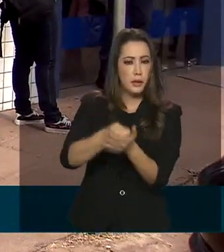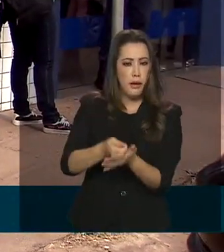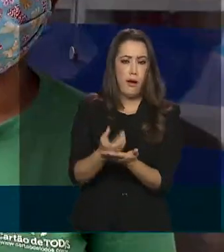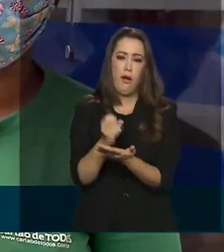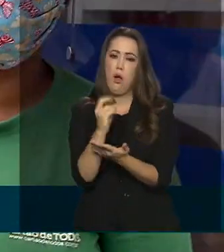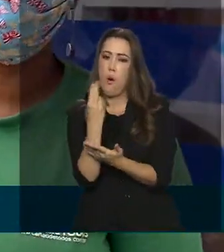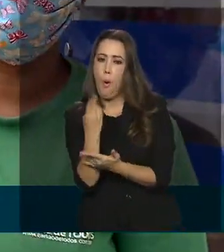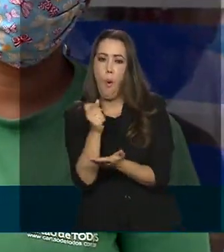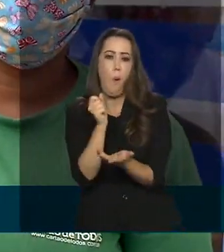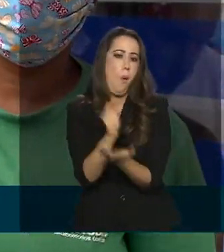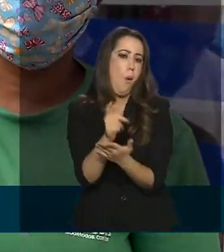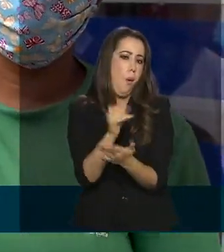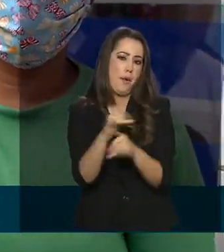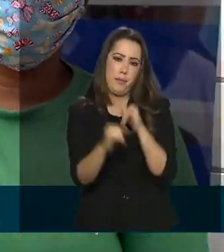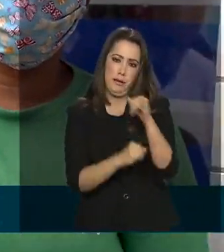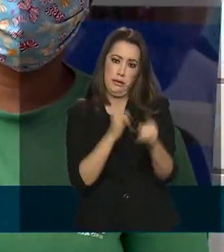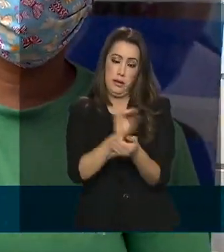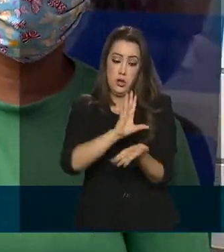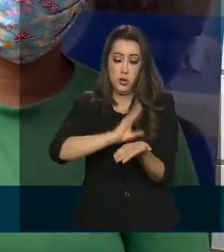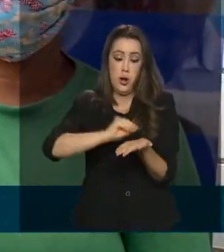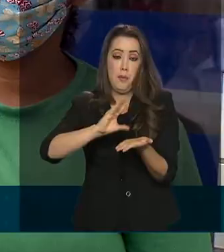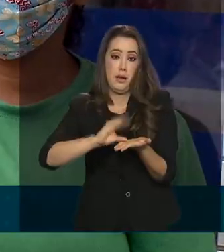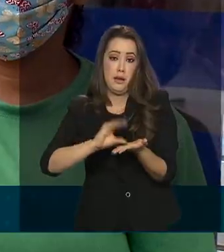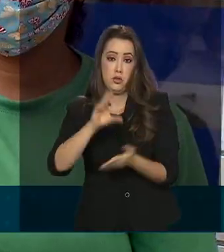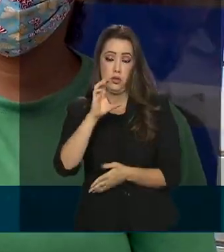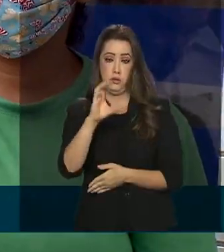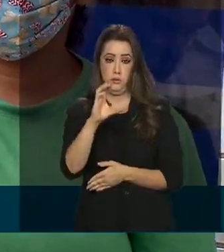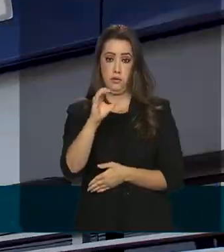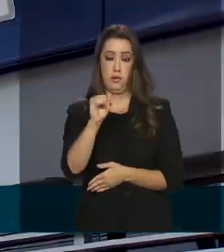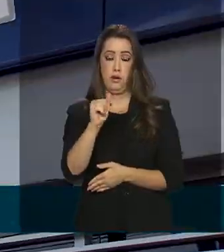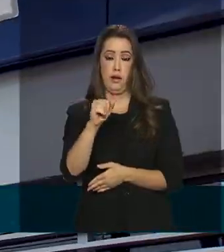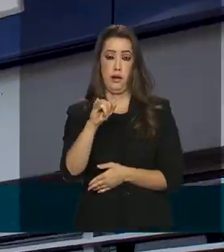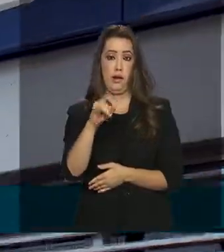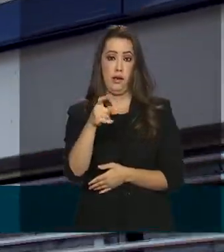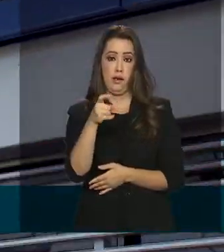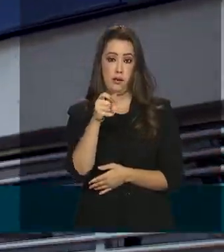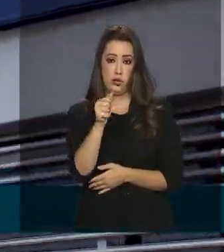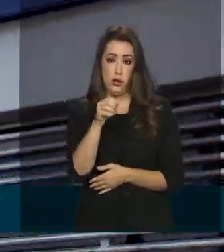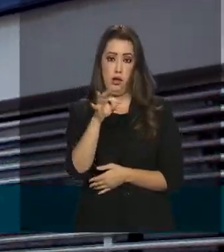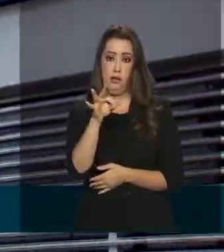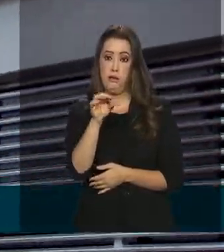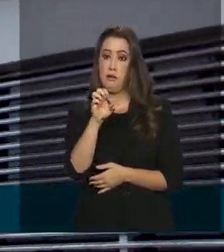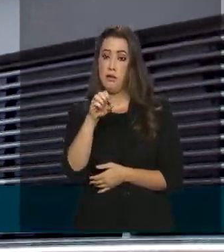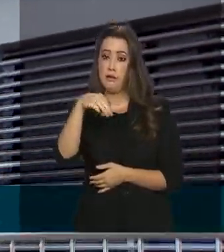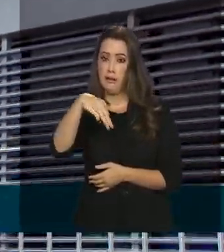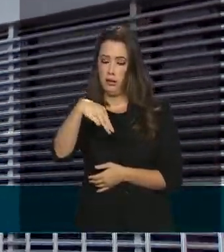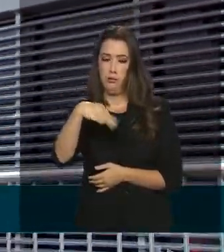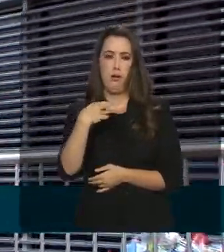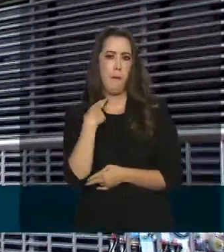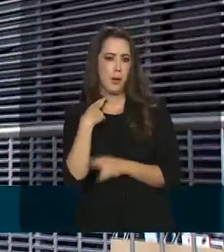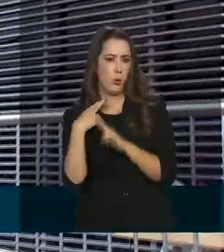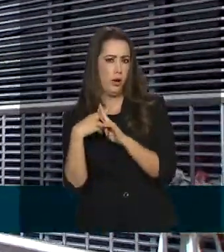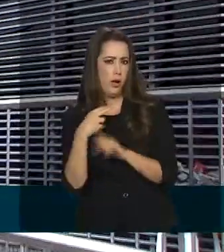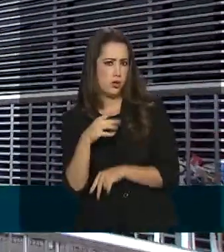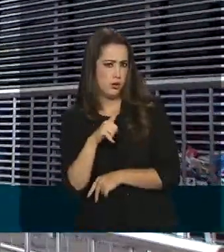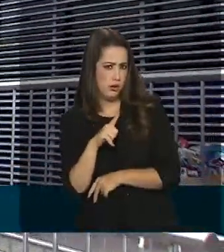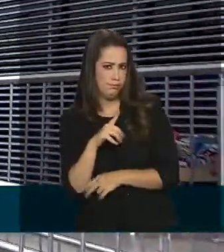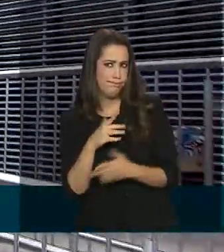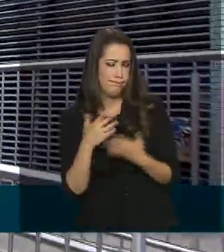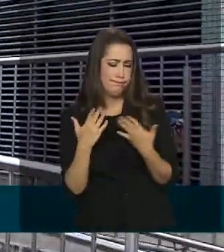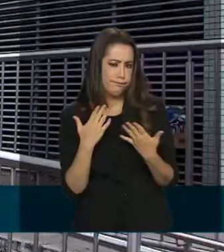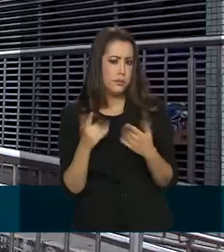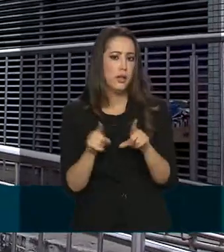compras por meio do aplicativo Caixa Tem. Depois, a partir de 3 de outubro, esses valores serão